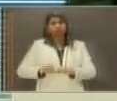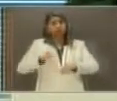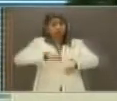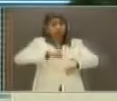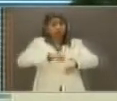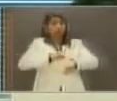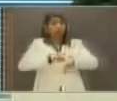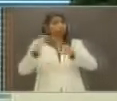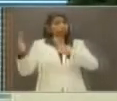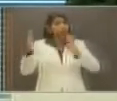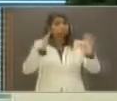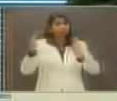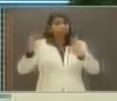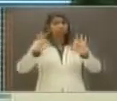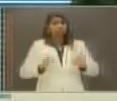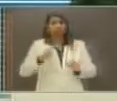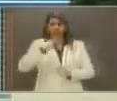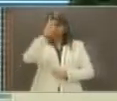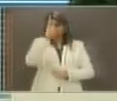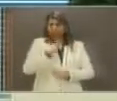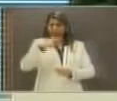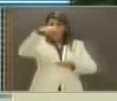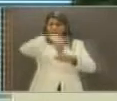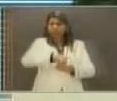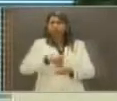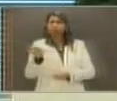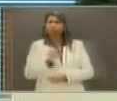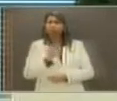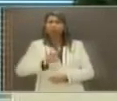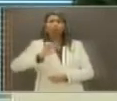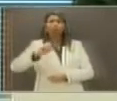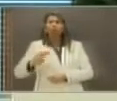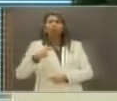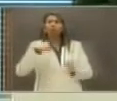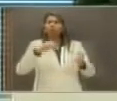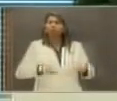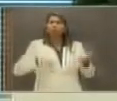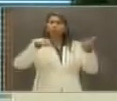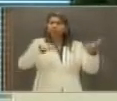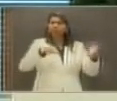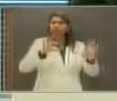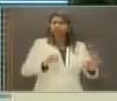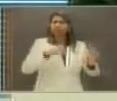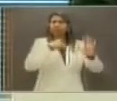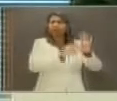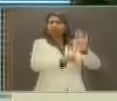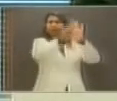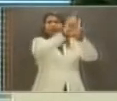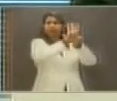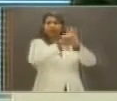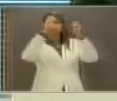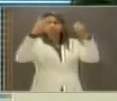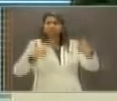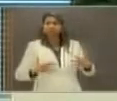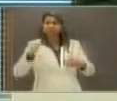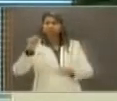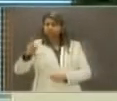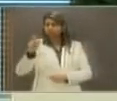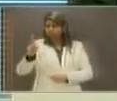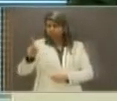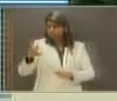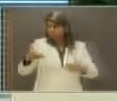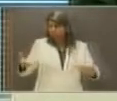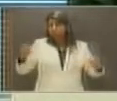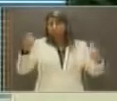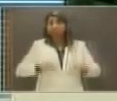Não fui eu que votou na Assembleia Legislativa ou no Congresso Nacional a lei que instituiu a aposentadoria. É preciso